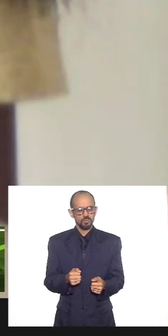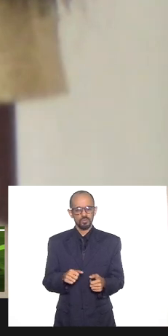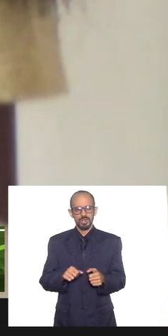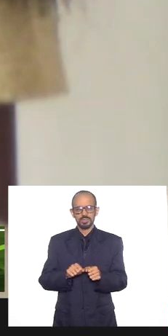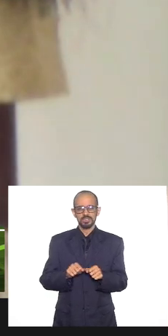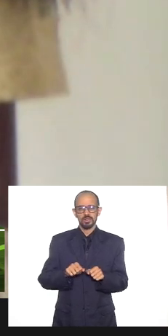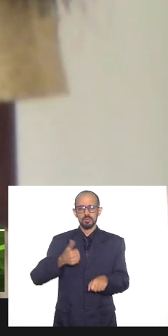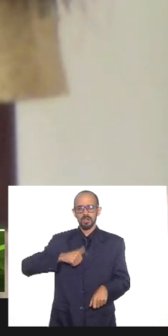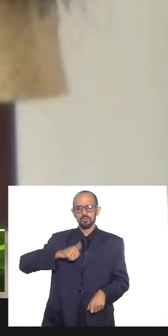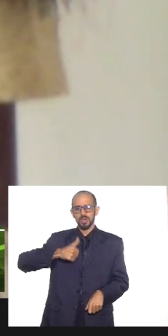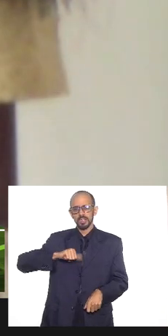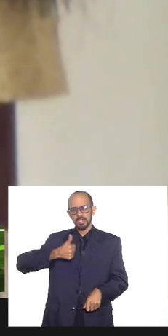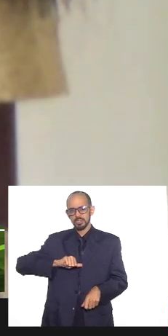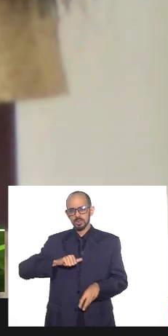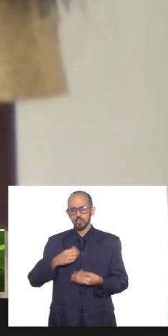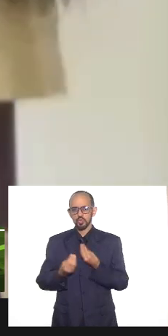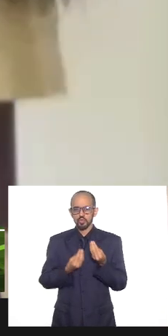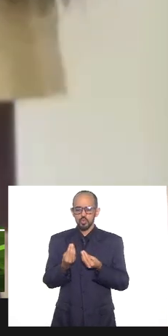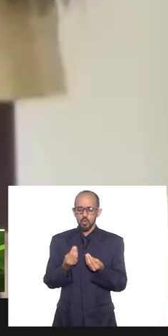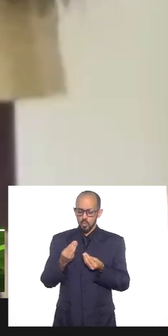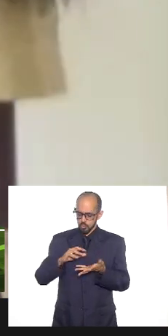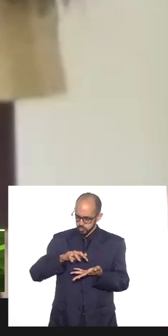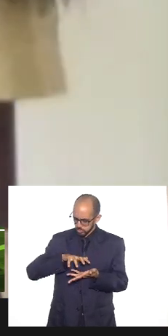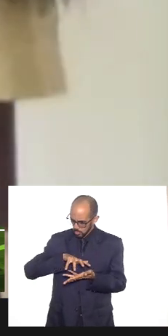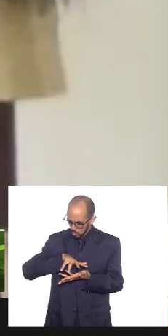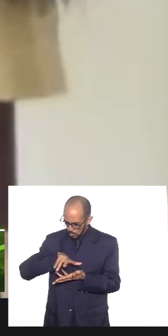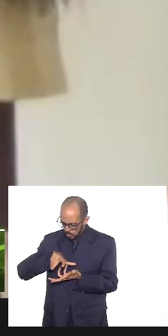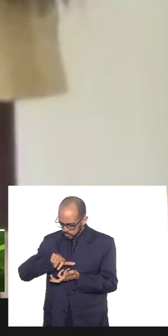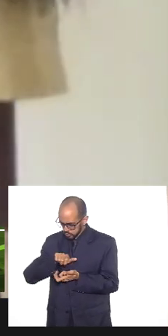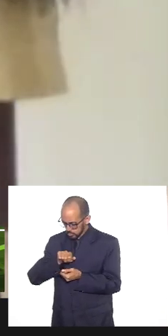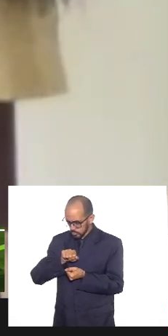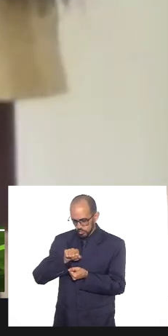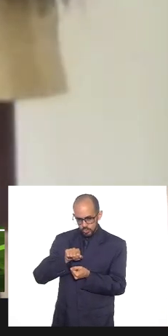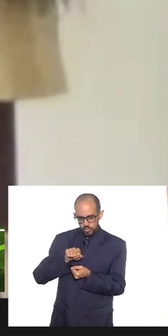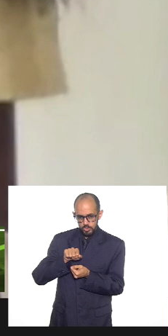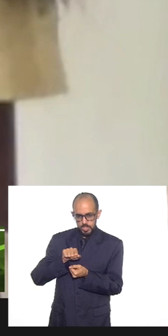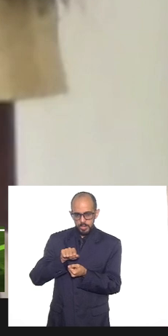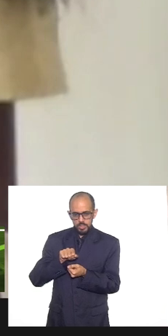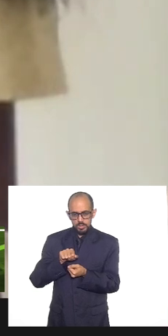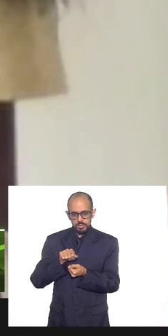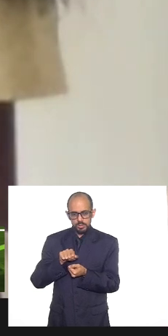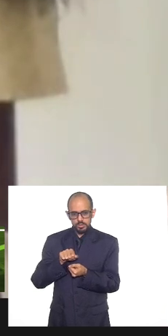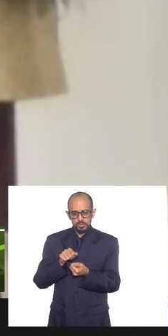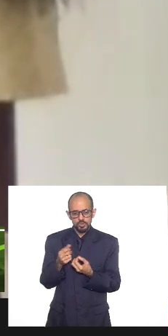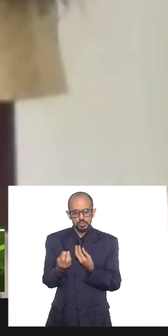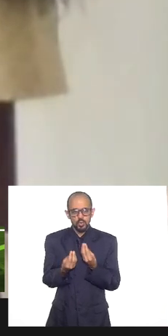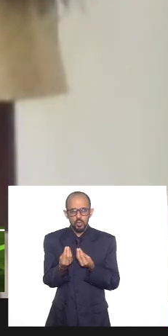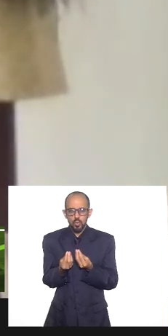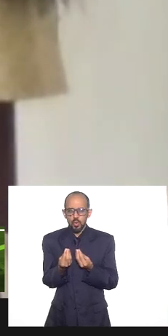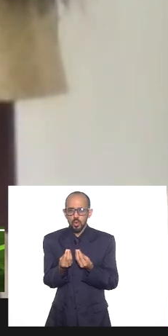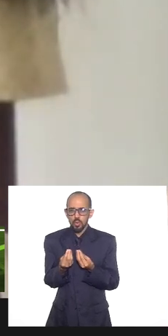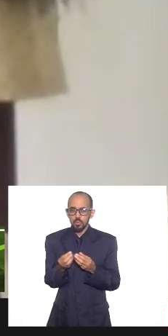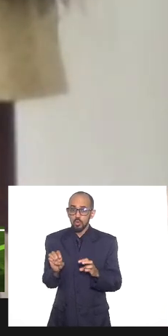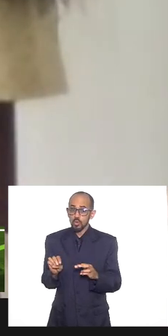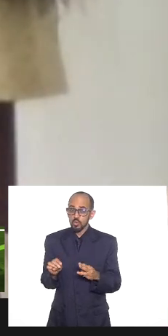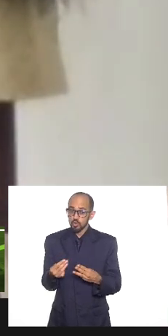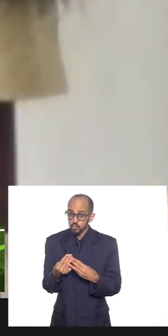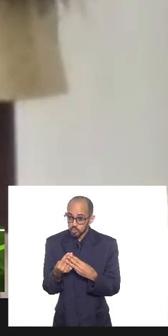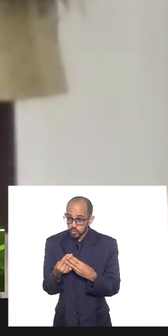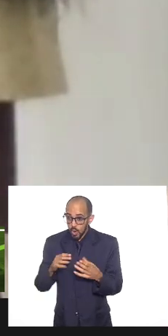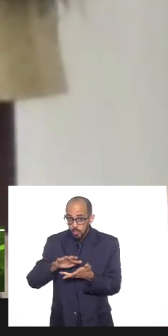de como o mundo judaico, cristão,